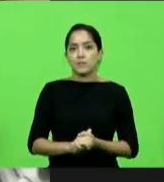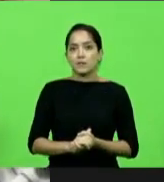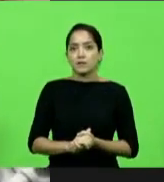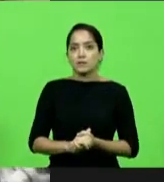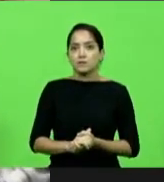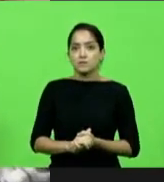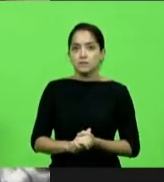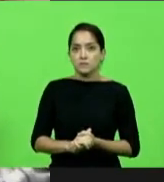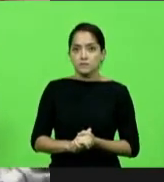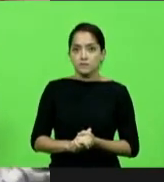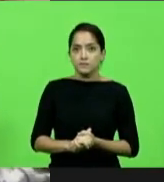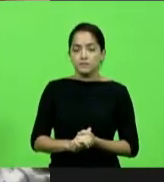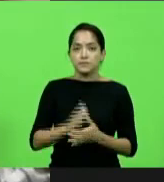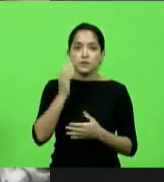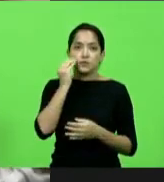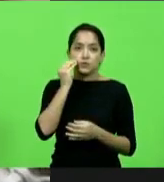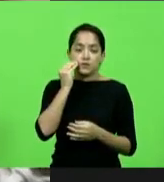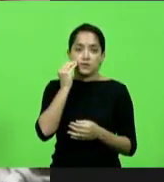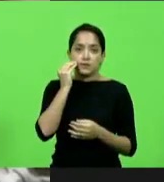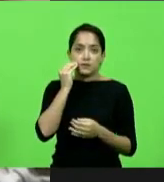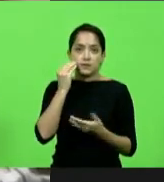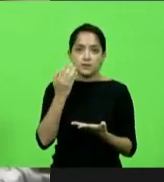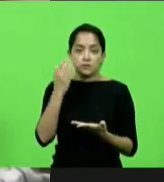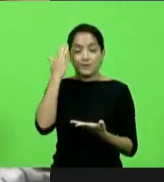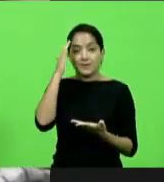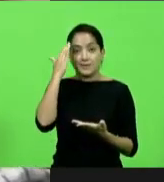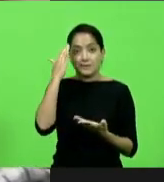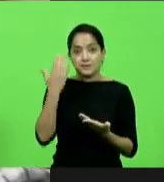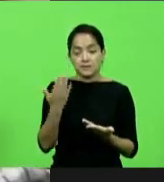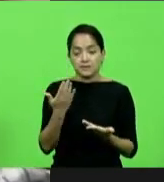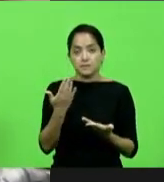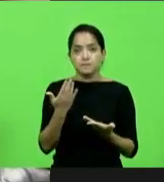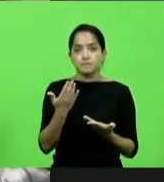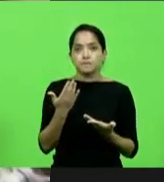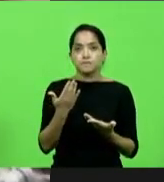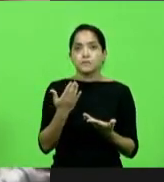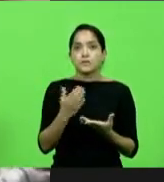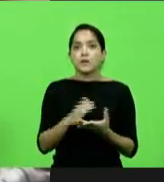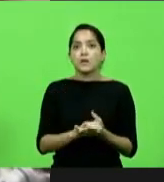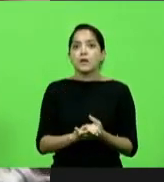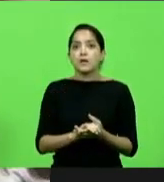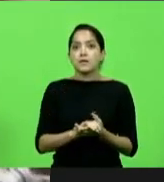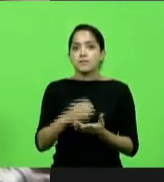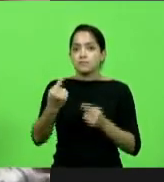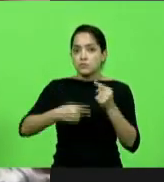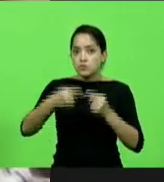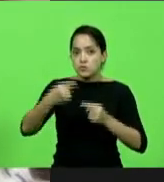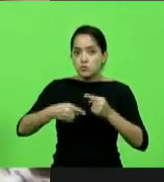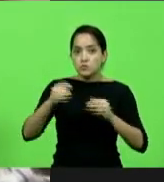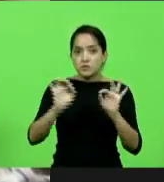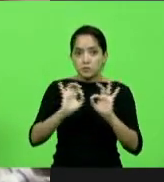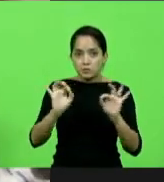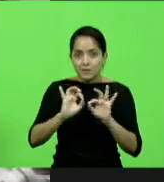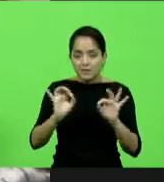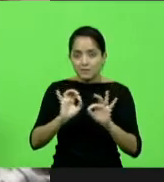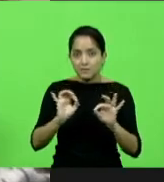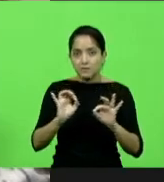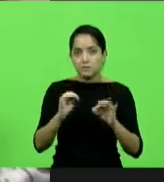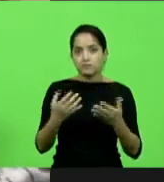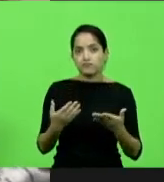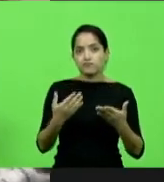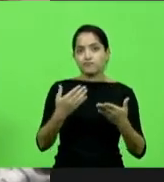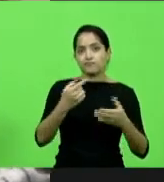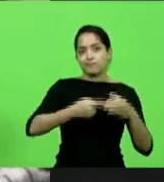me fazer entender de que, sem a discussão na CCJ, o